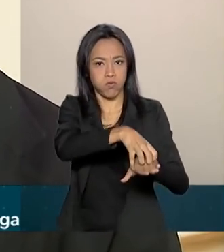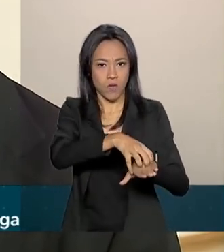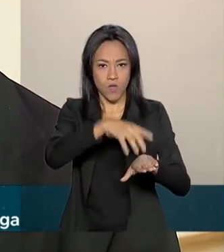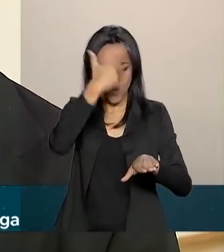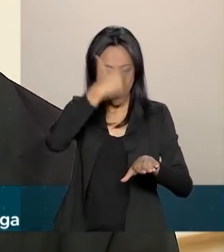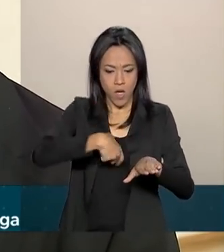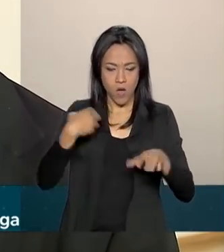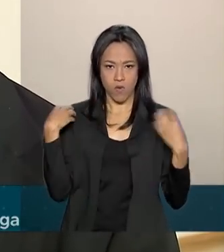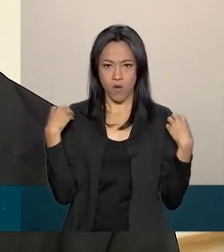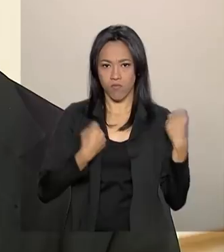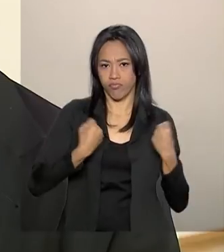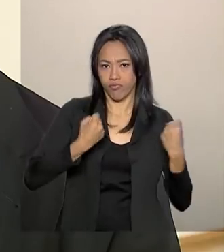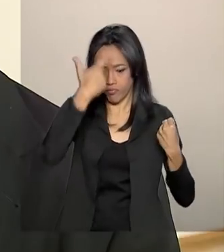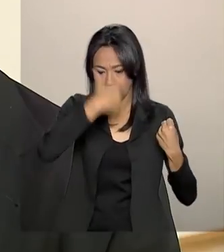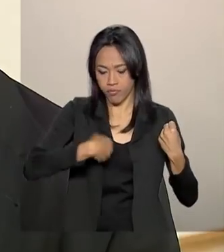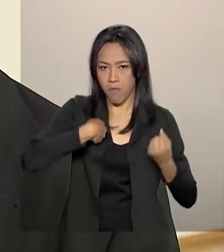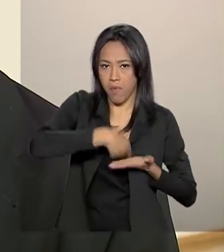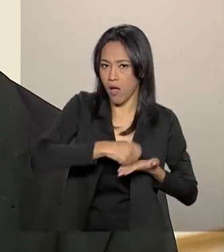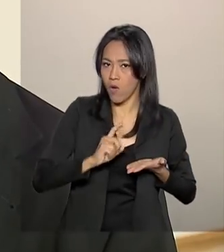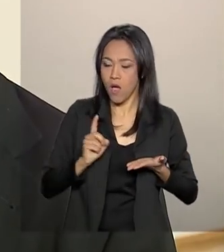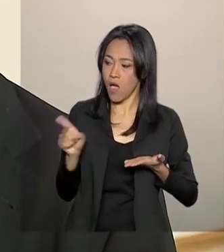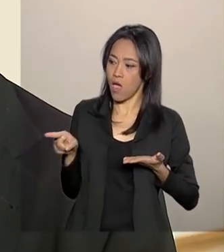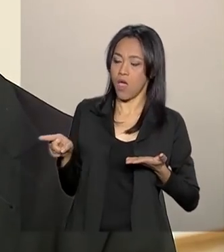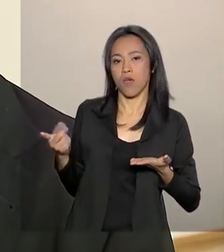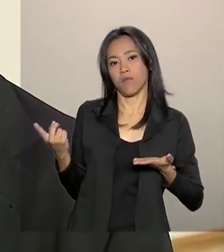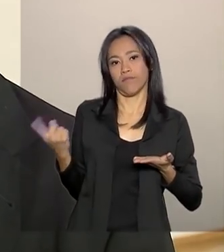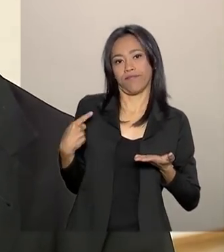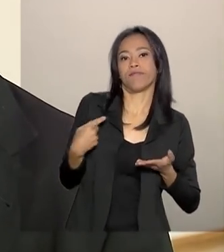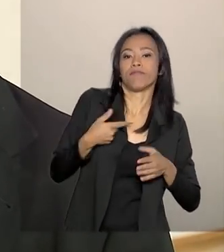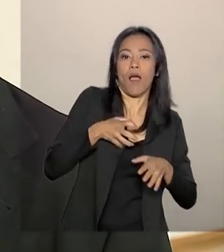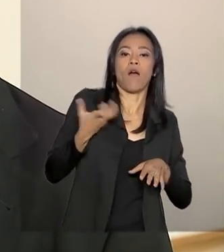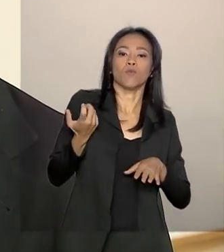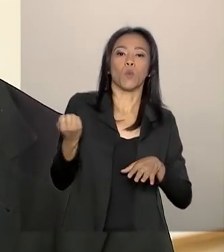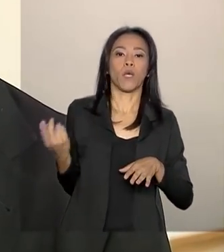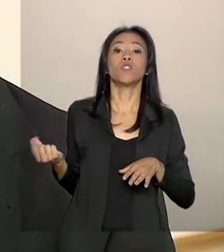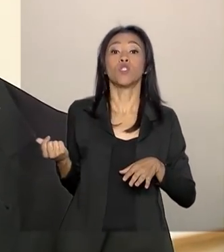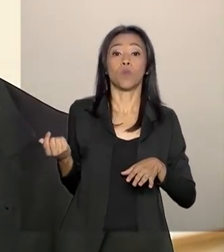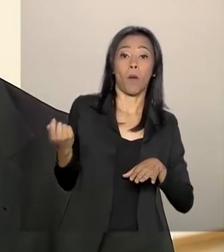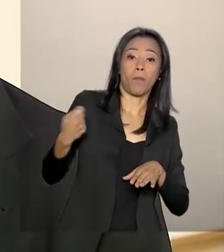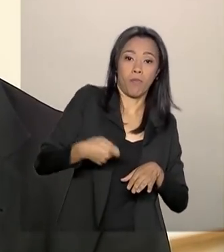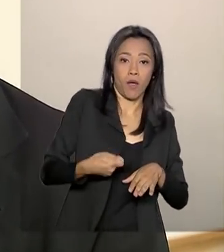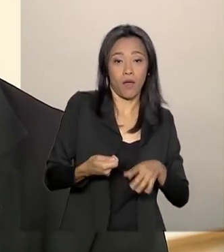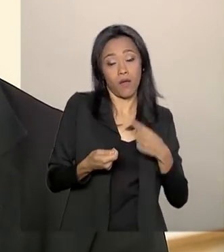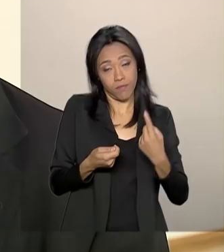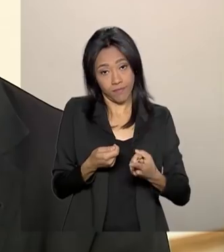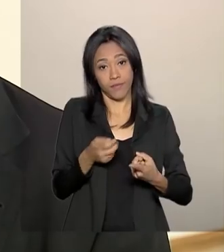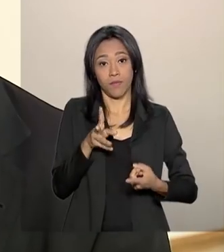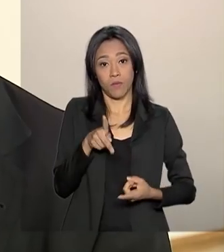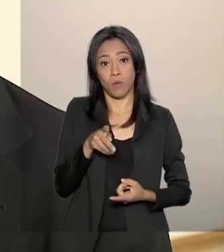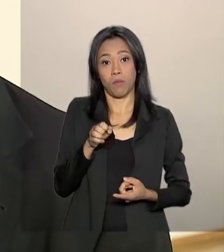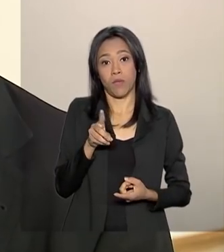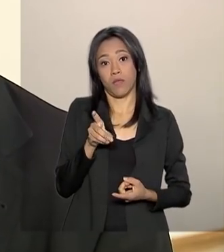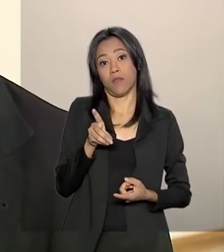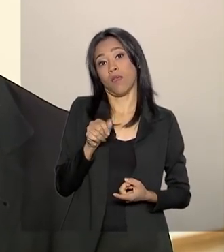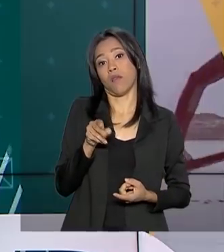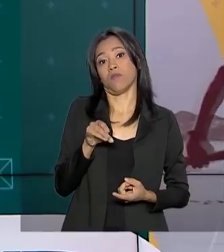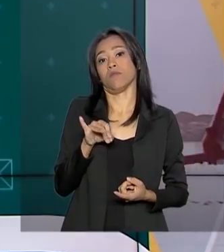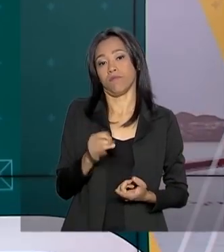onde que vai este valor elevado que ele paga de pedágio? Para o preço do produto que vai ser vendido do supermercado.